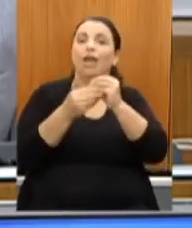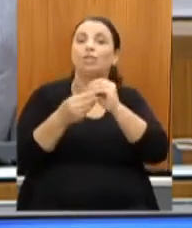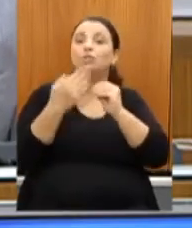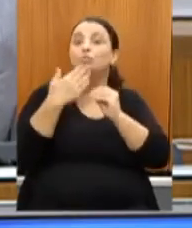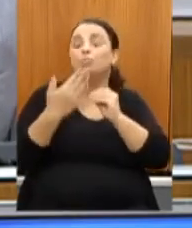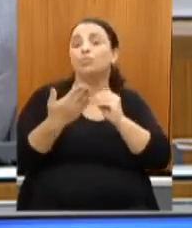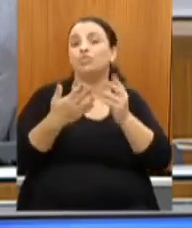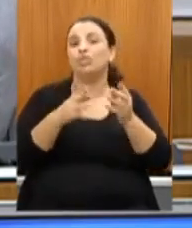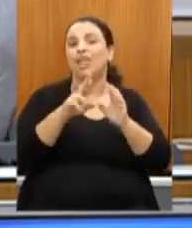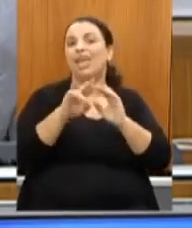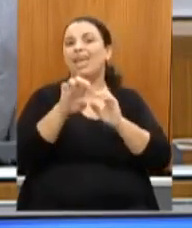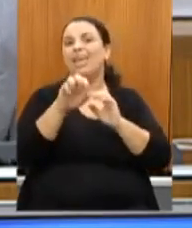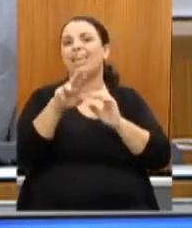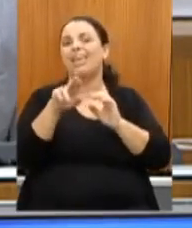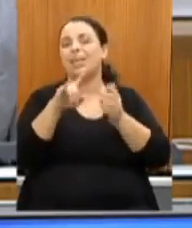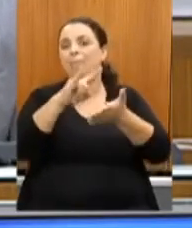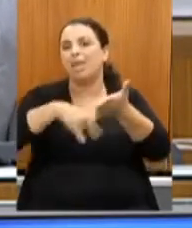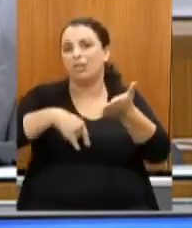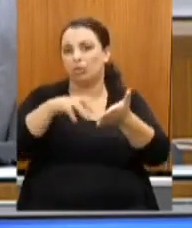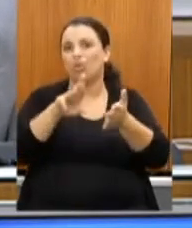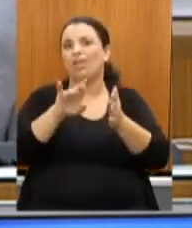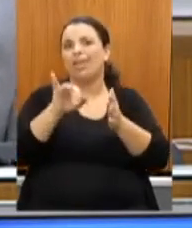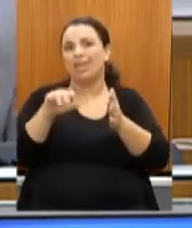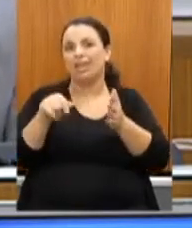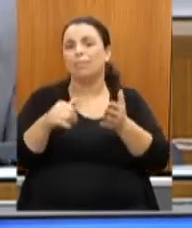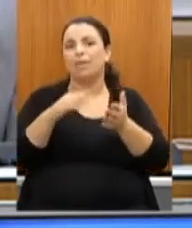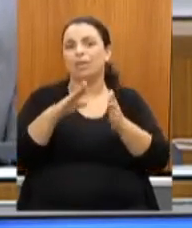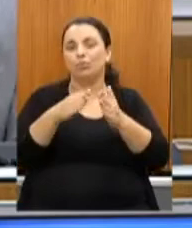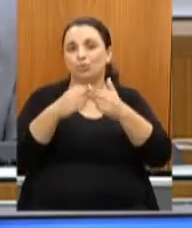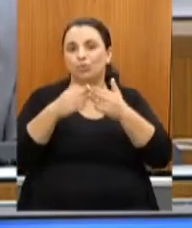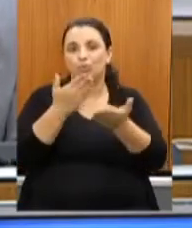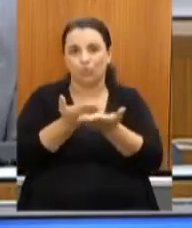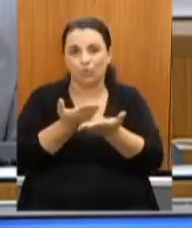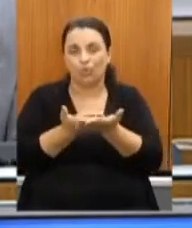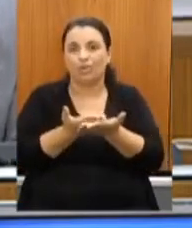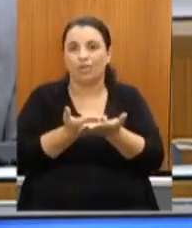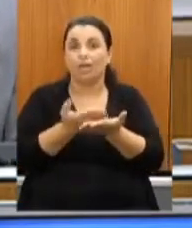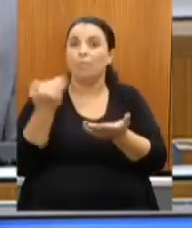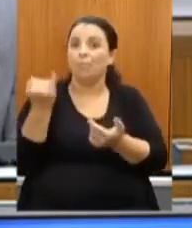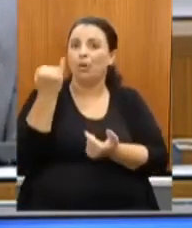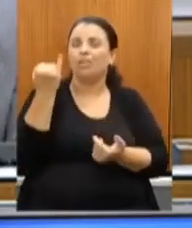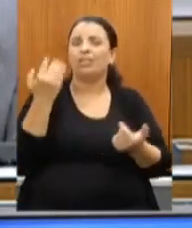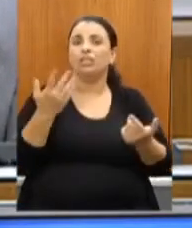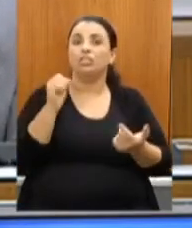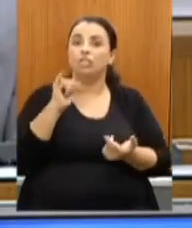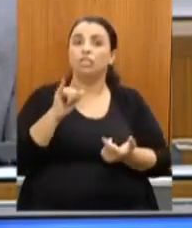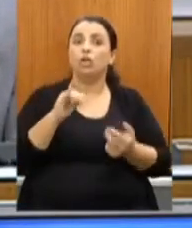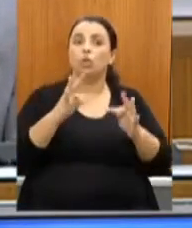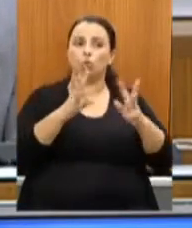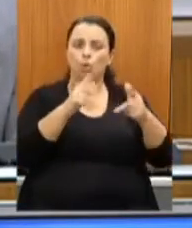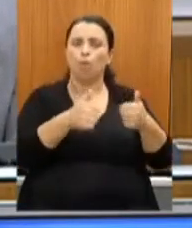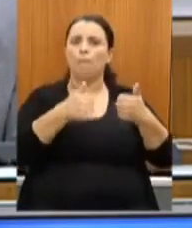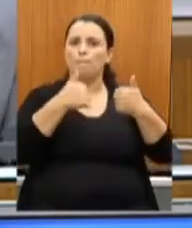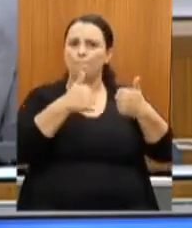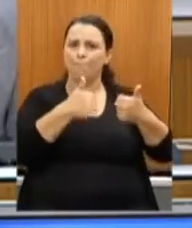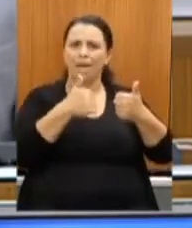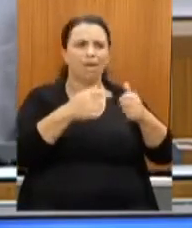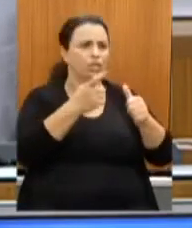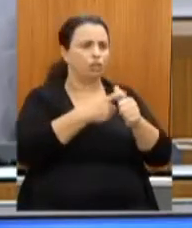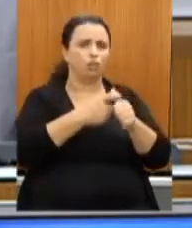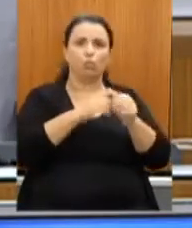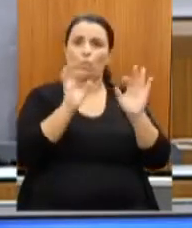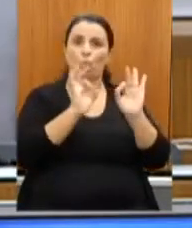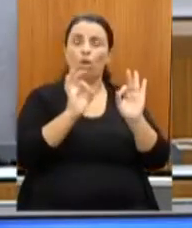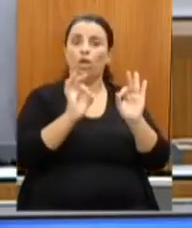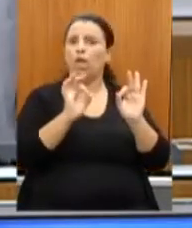flexibilizadas porque, se tivesse todo mundo bem e não estivesse endividado, precisava de lei